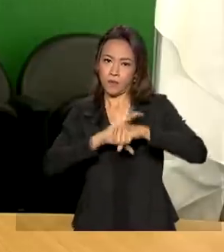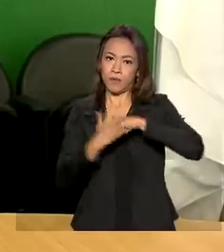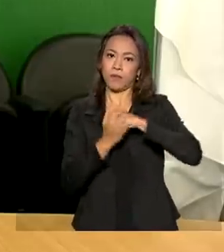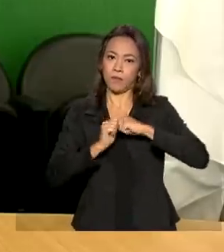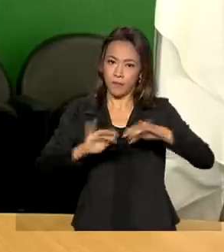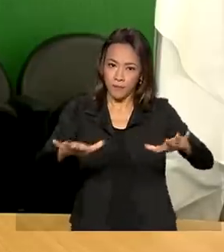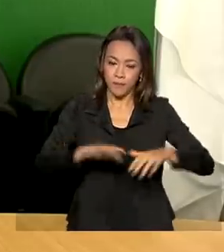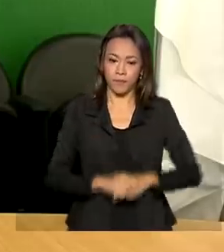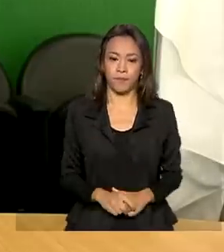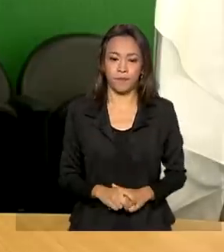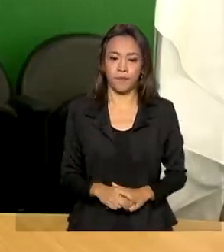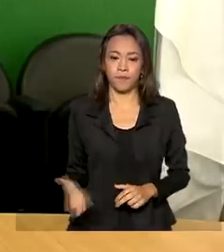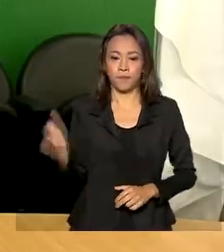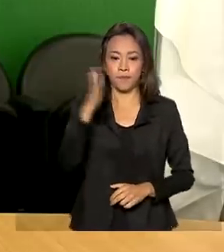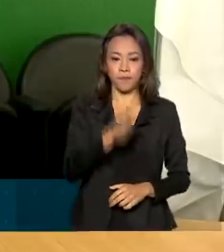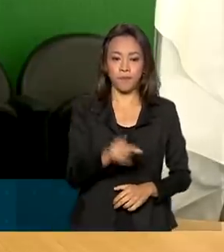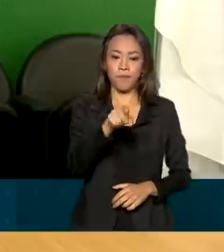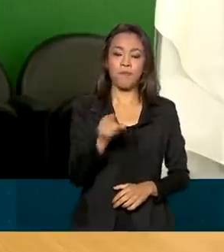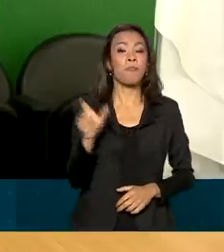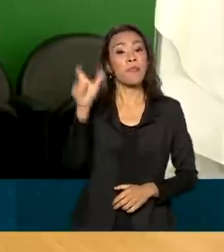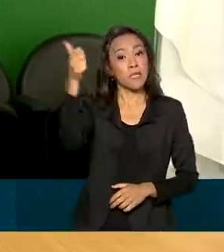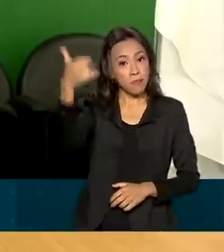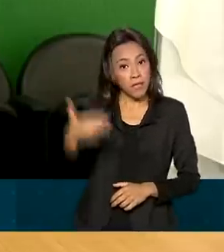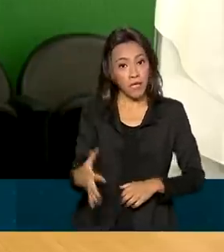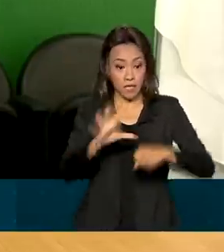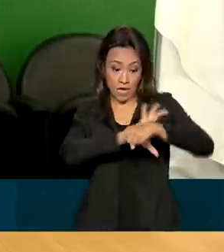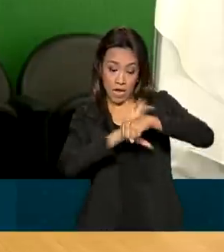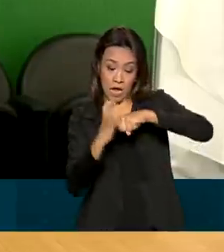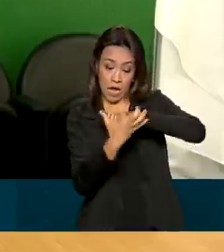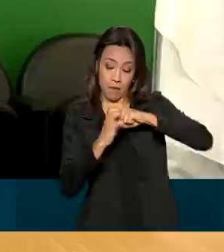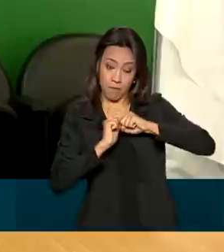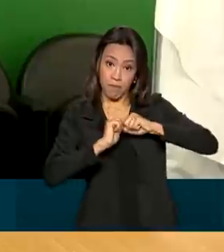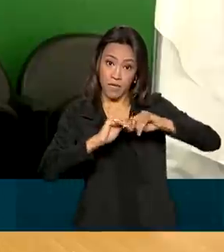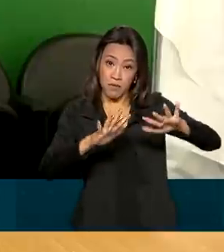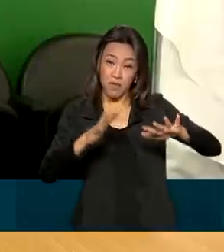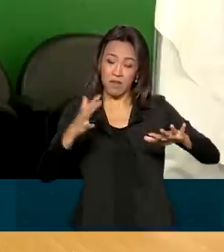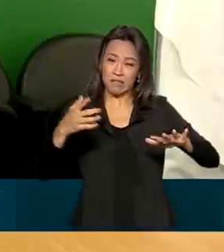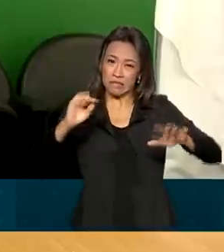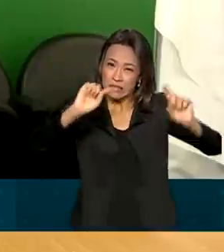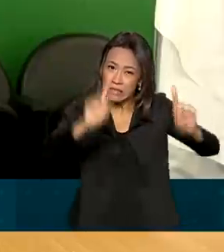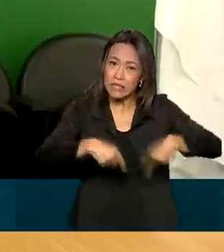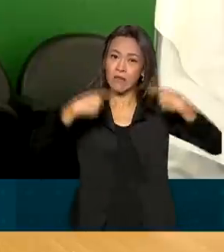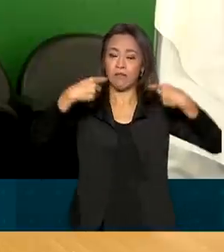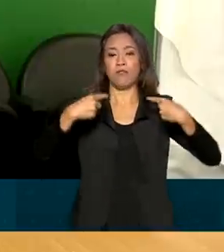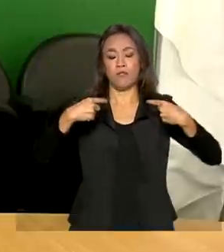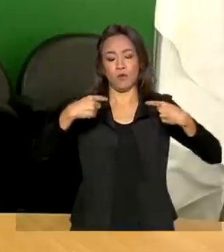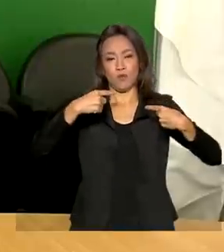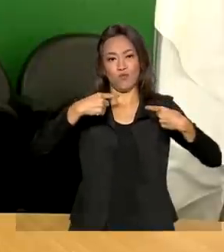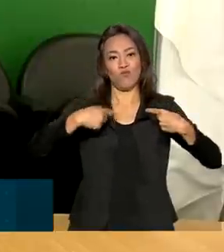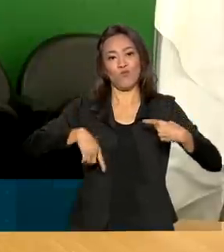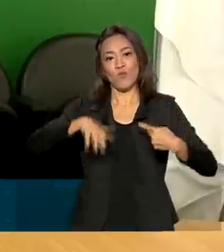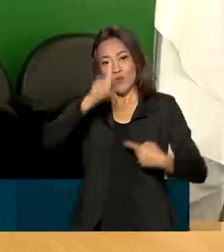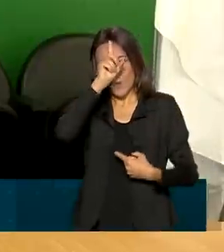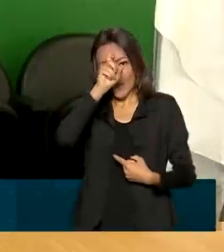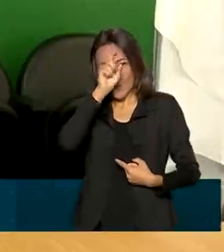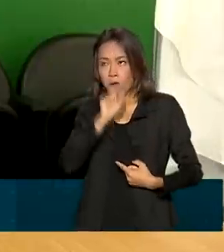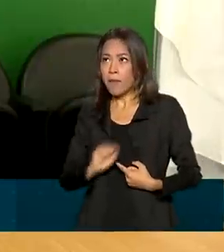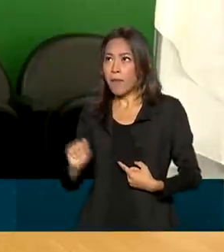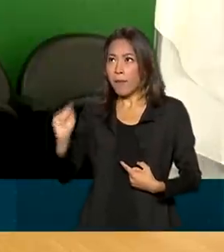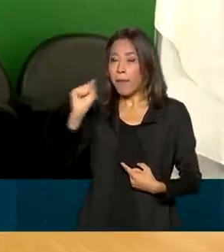A pandemia impôs enormes desafios aos sistemas de saúde ao redor do mundo. No Brasil,